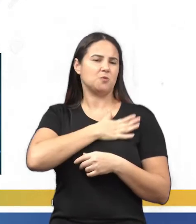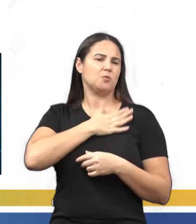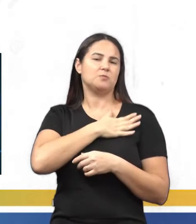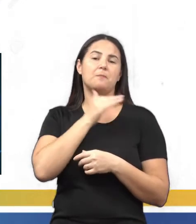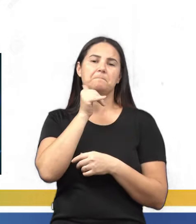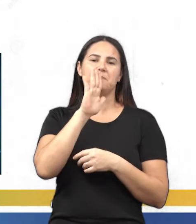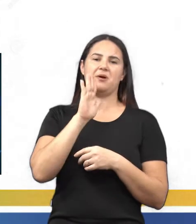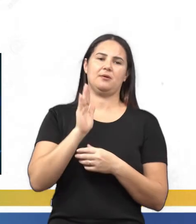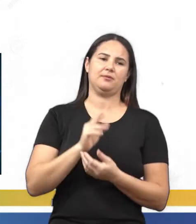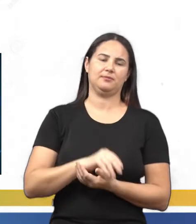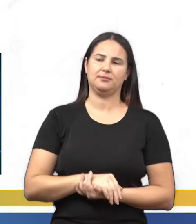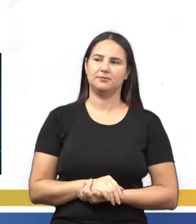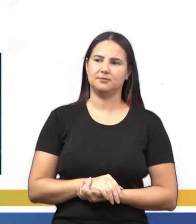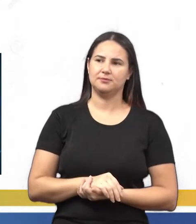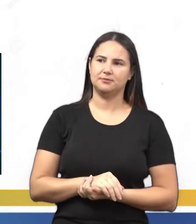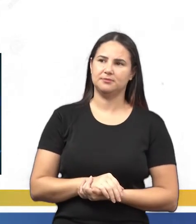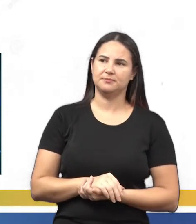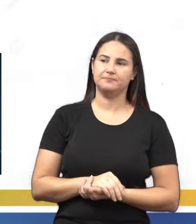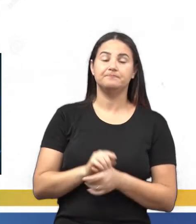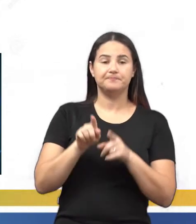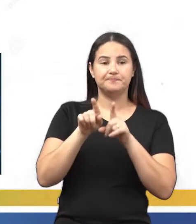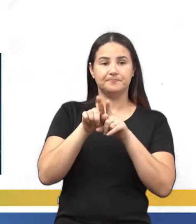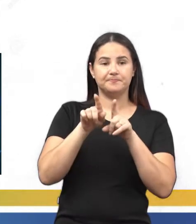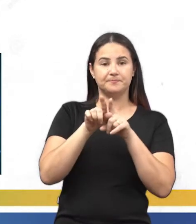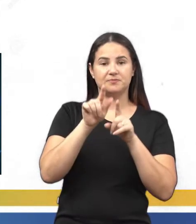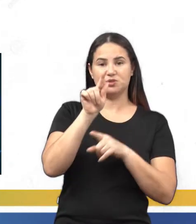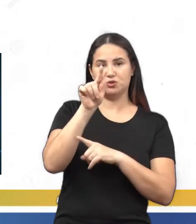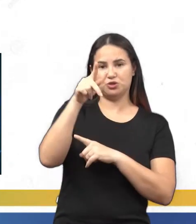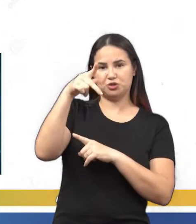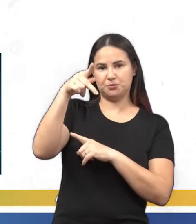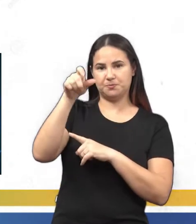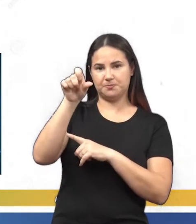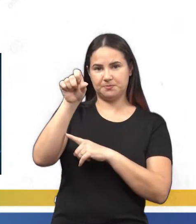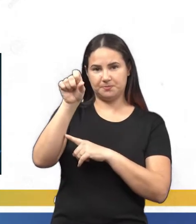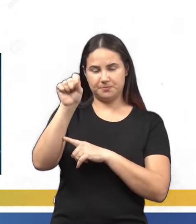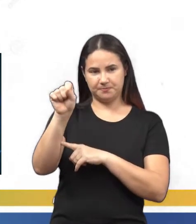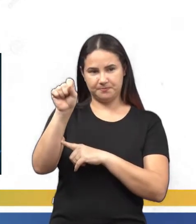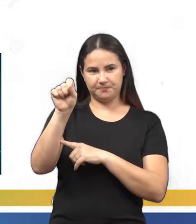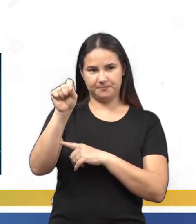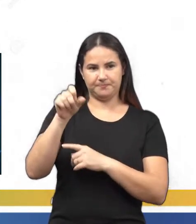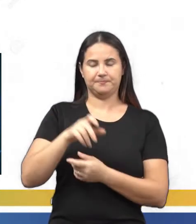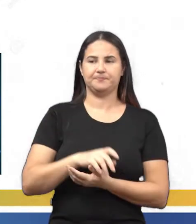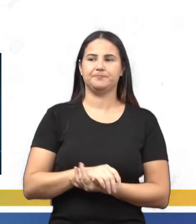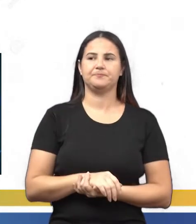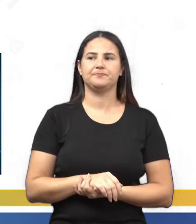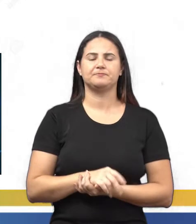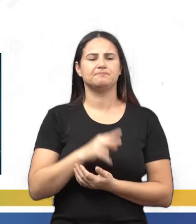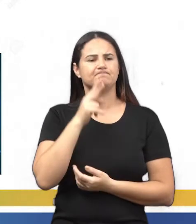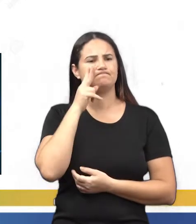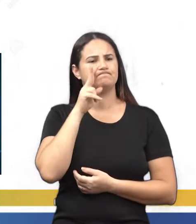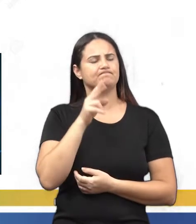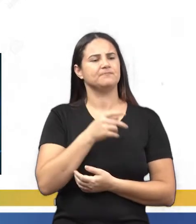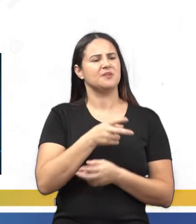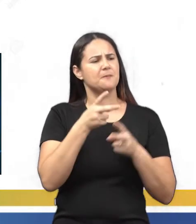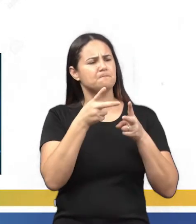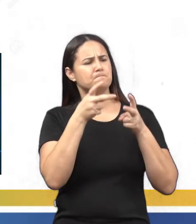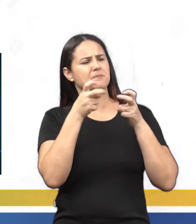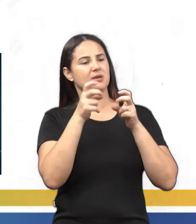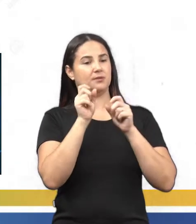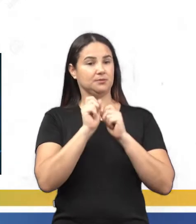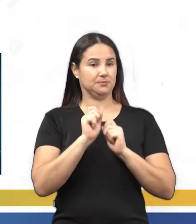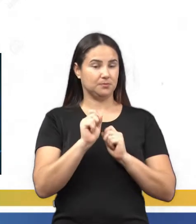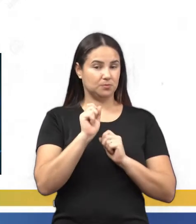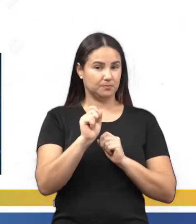coisas. Outra coisa também é a questão do GPS. O GPS usa muita álgebra. Então vocês perceberem que todas essas